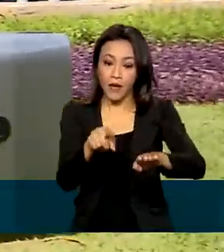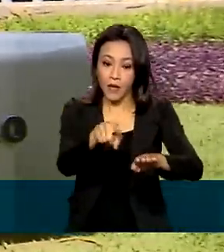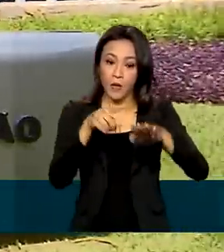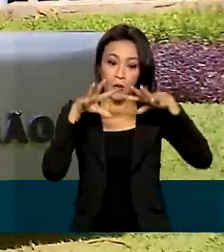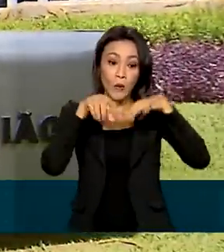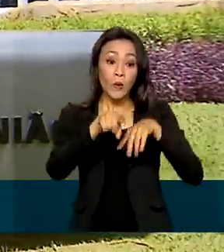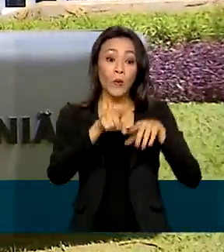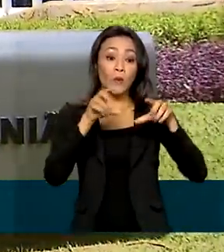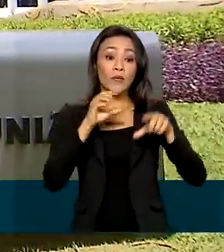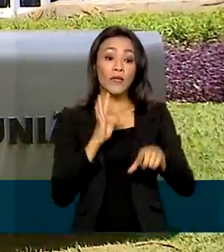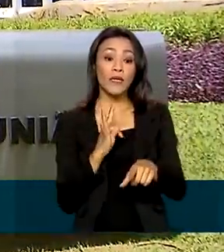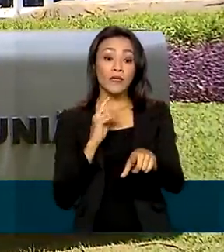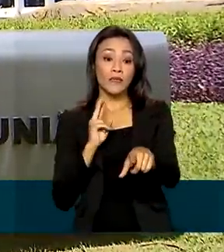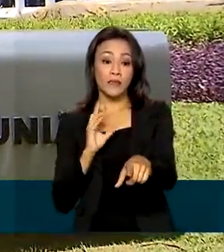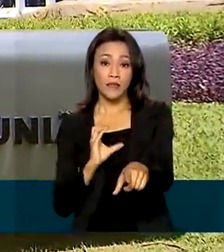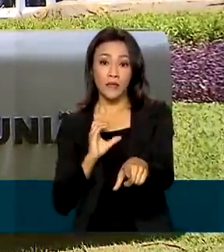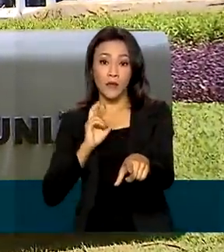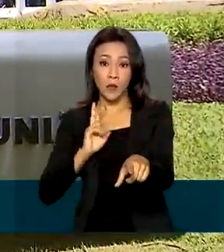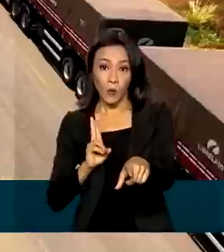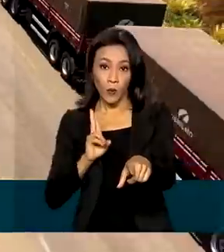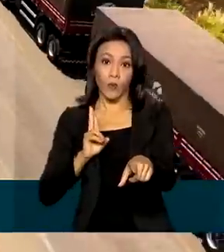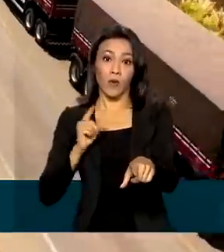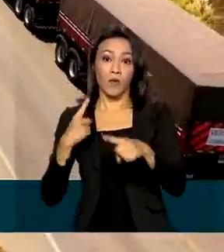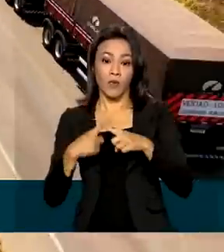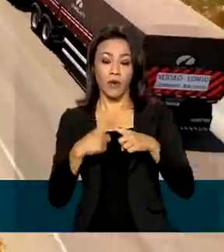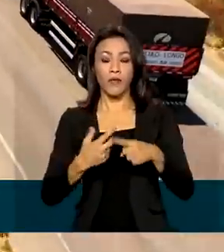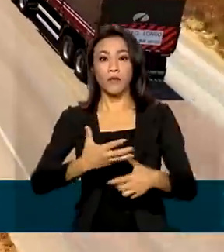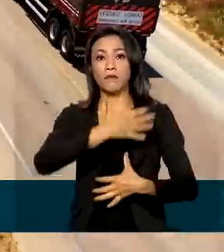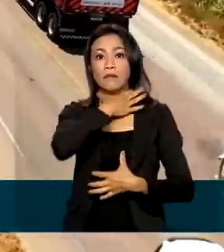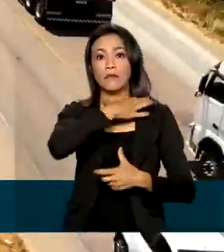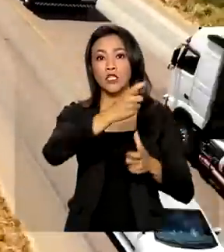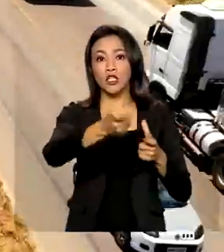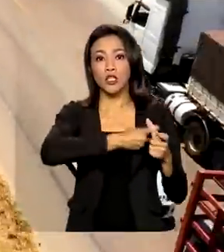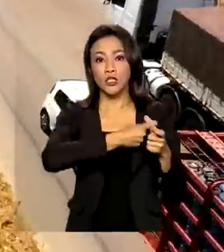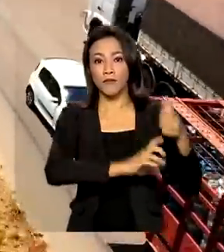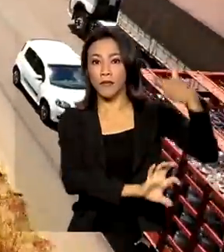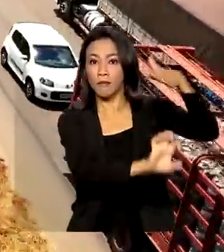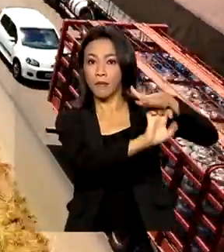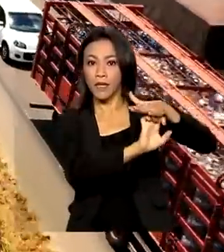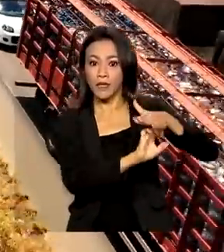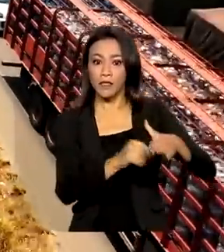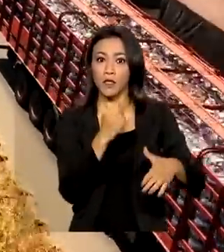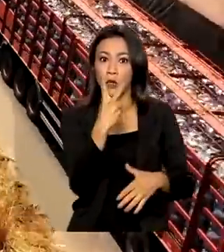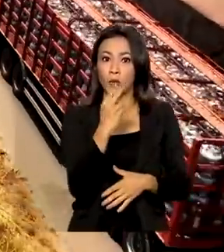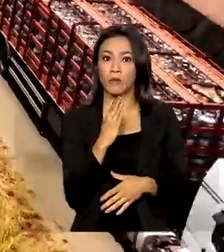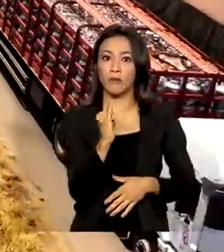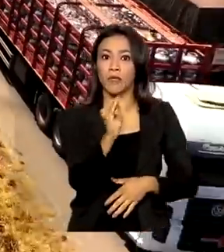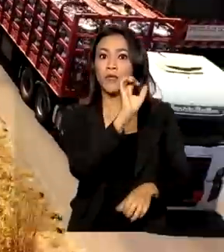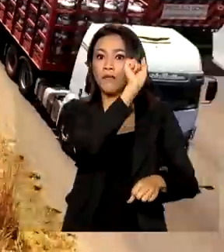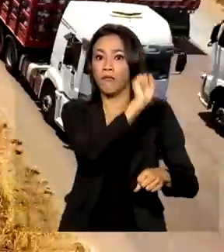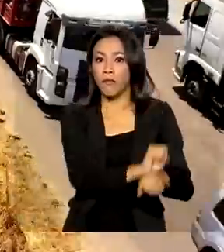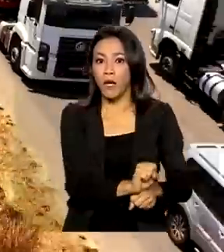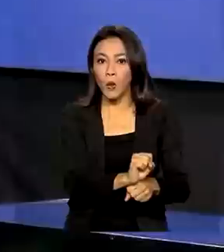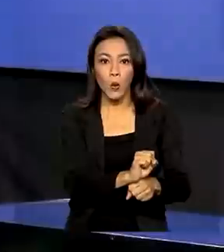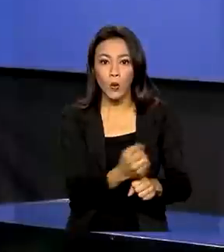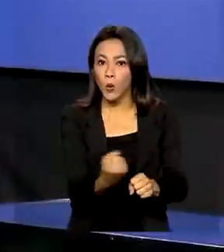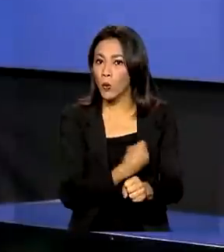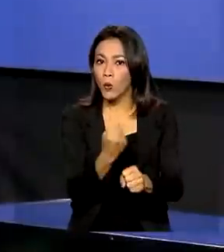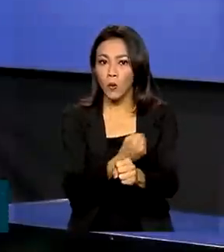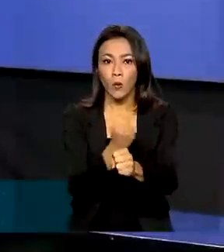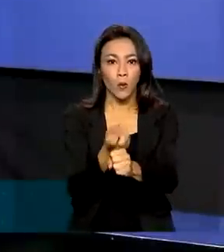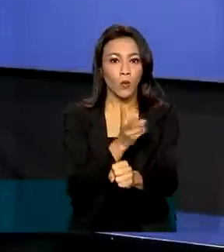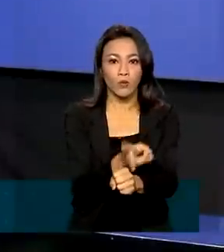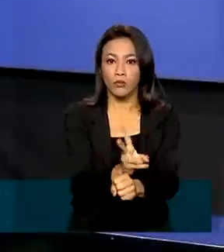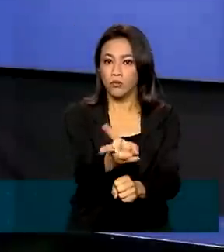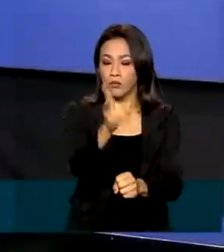da União e órgãos federais, após o acúmulo de dívidas de mais de 2 bilhões e a paralisação nos investimentos. Nós estamos